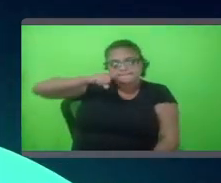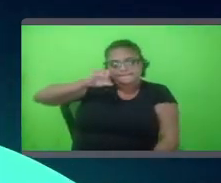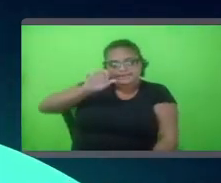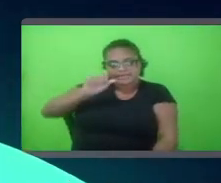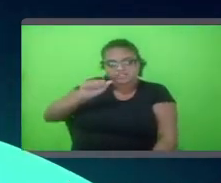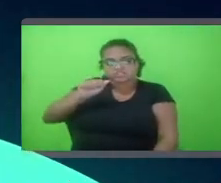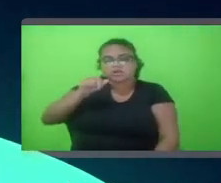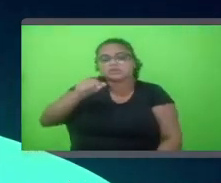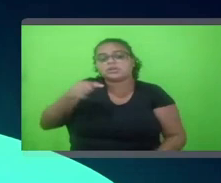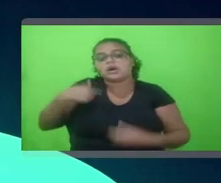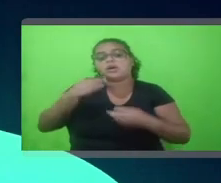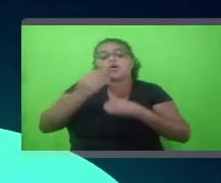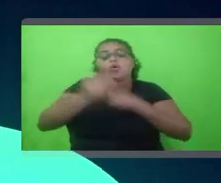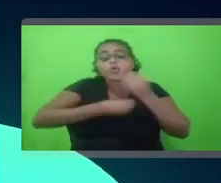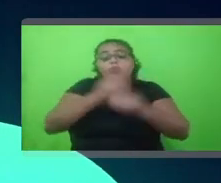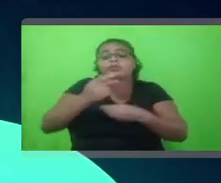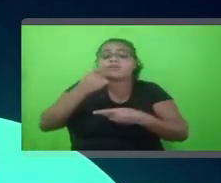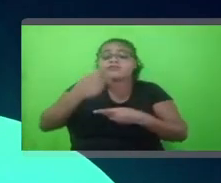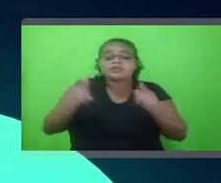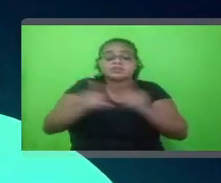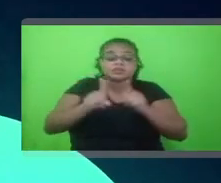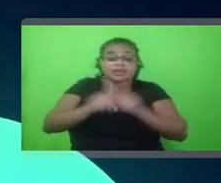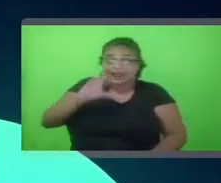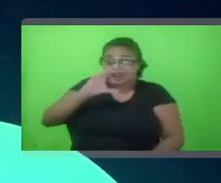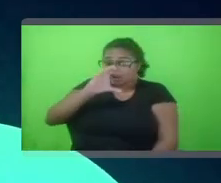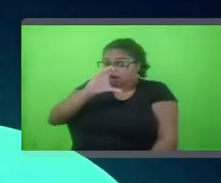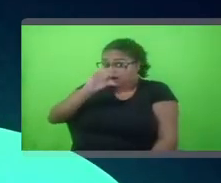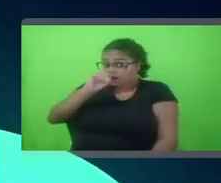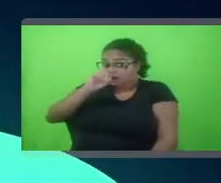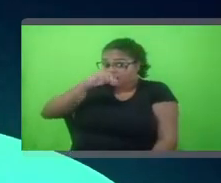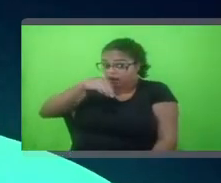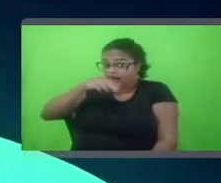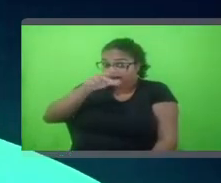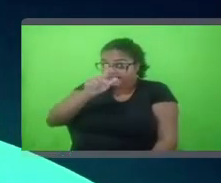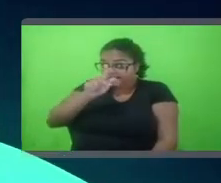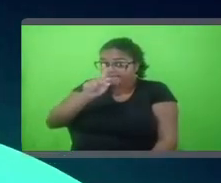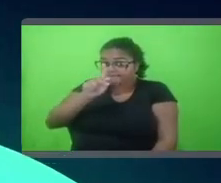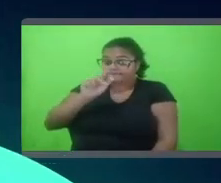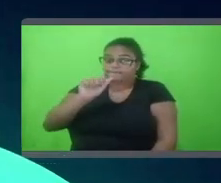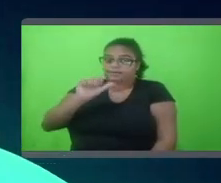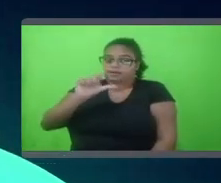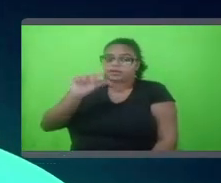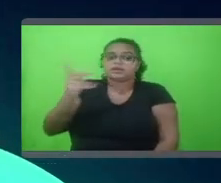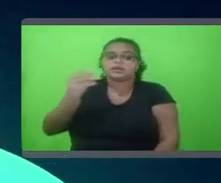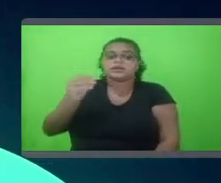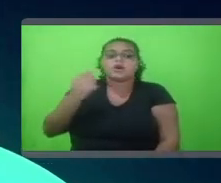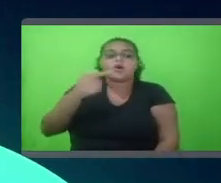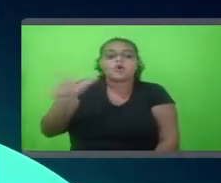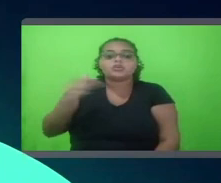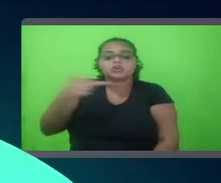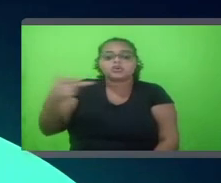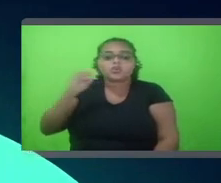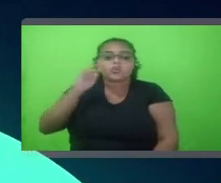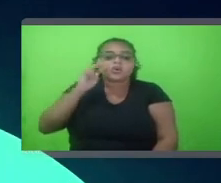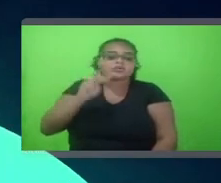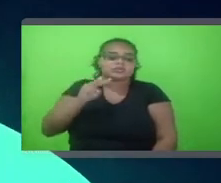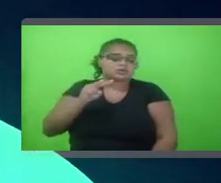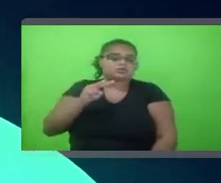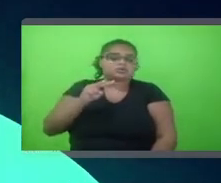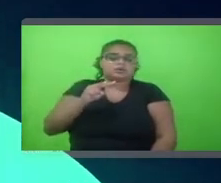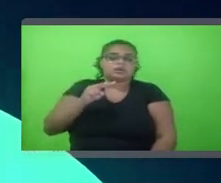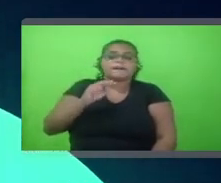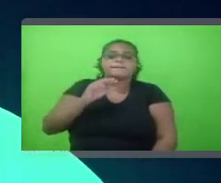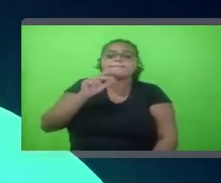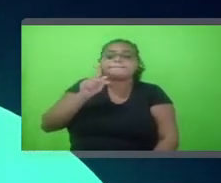E aí, quando a gente fala de campanha, também tem uma outra coisa que a gente olha aqui que é a parametrização das campanhas. O que isso quer